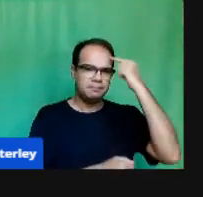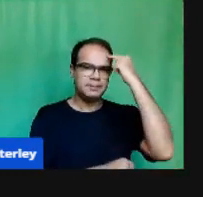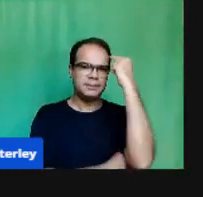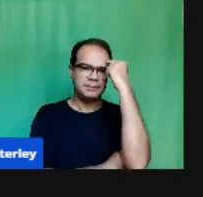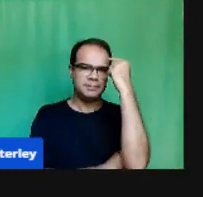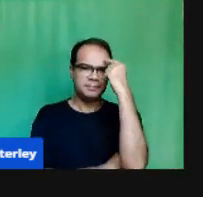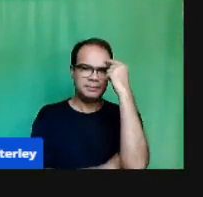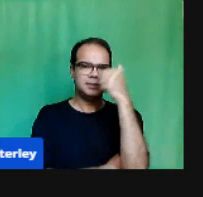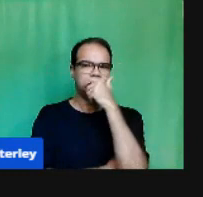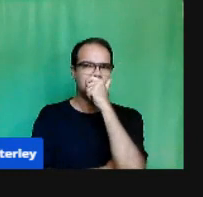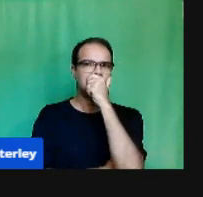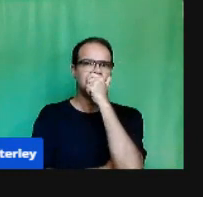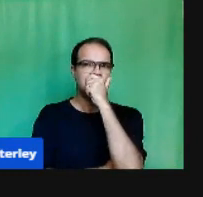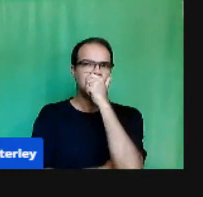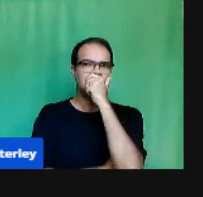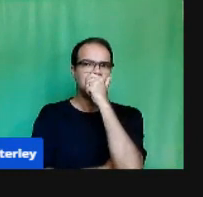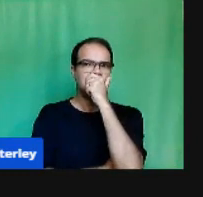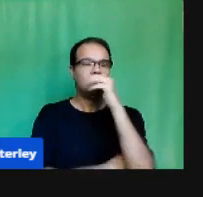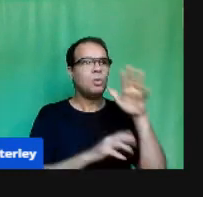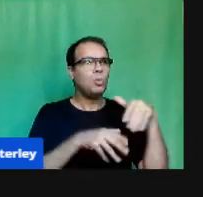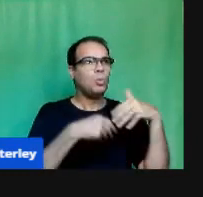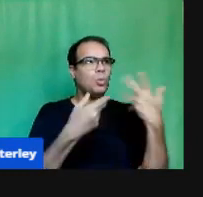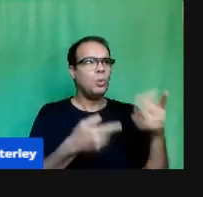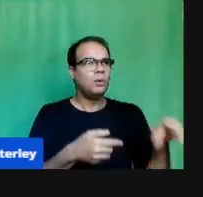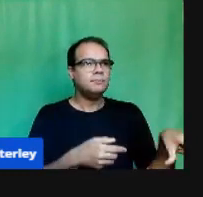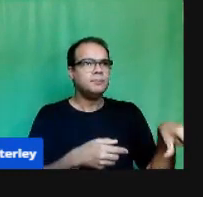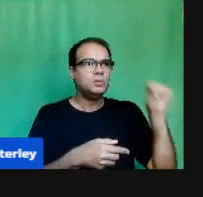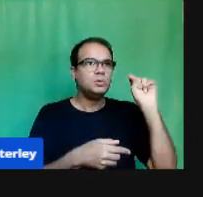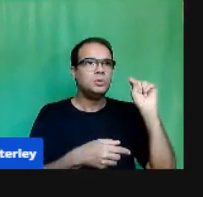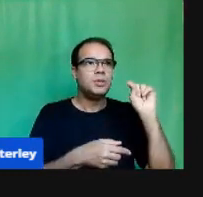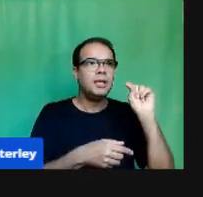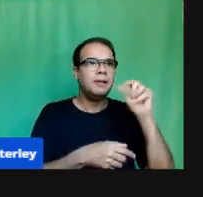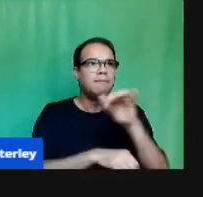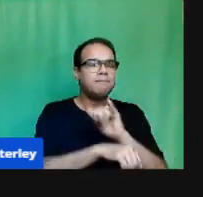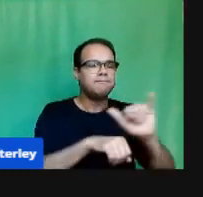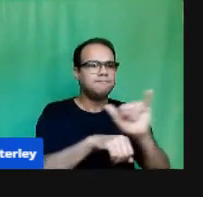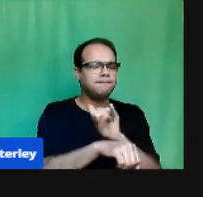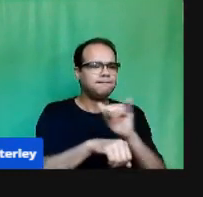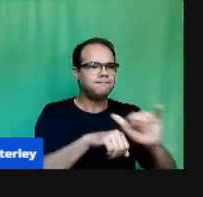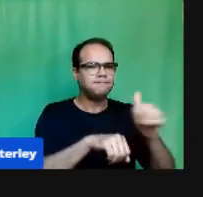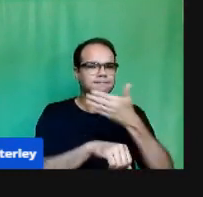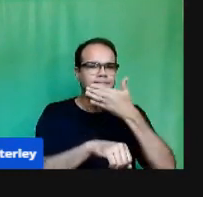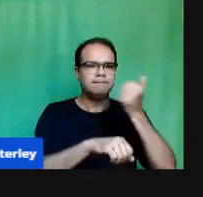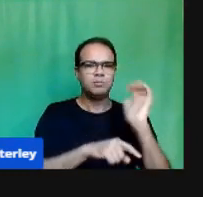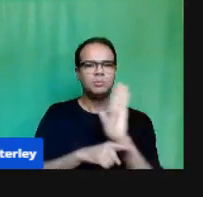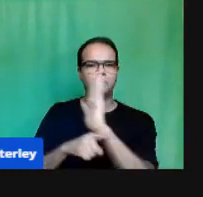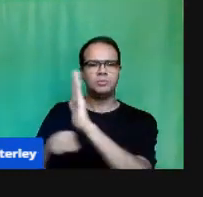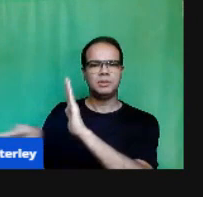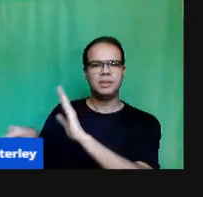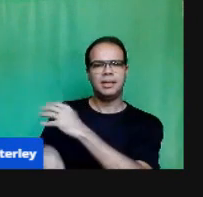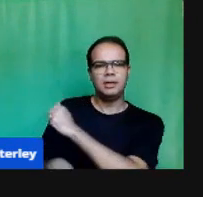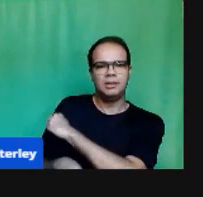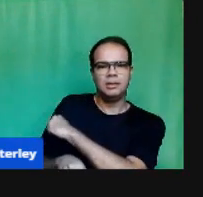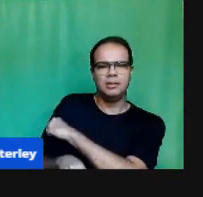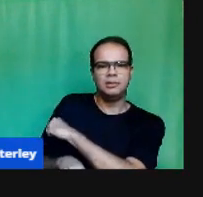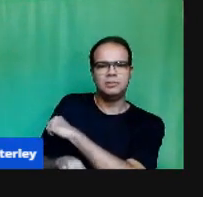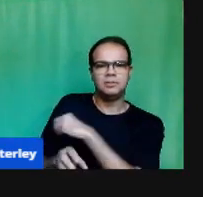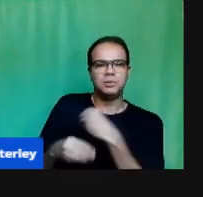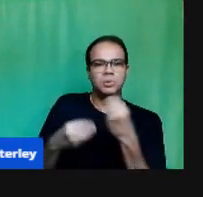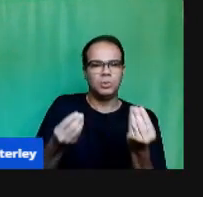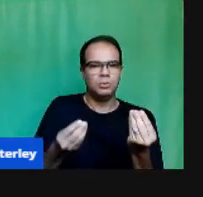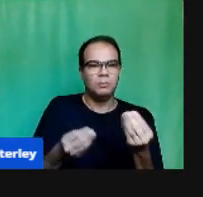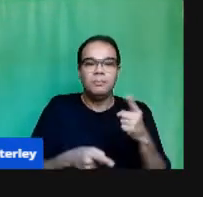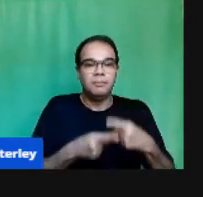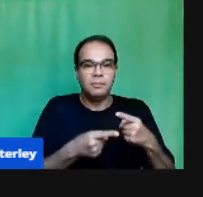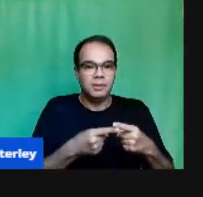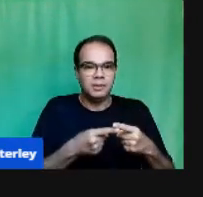Elencamos As estratégias Para levar O conhecimento Para levar A nossa aula Da melhor